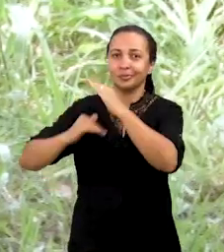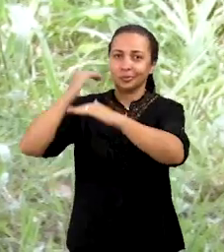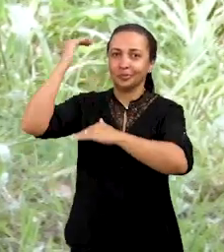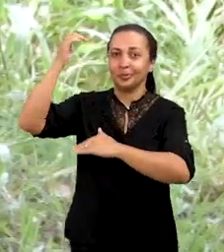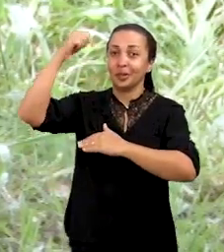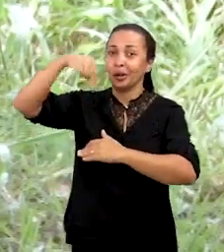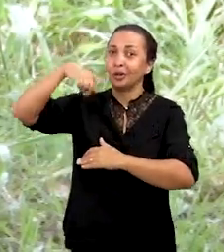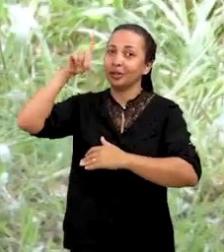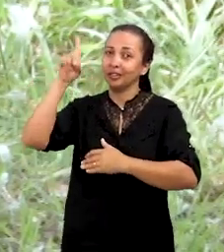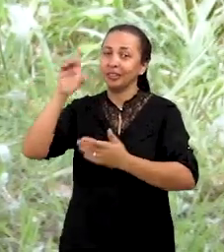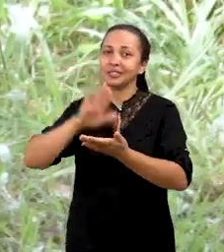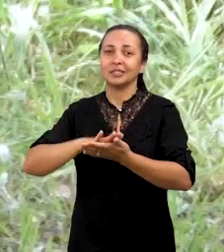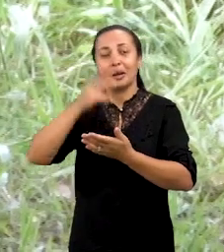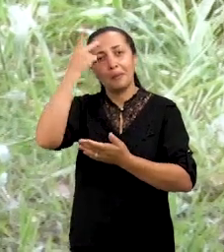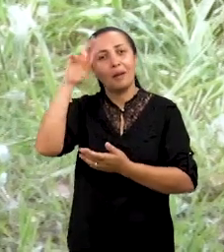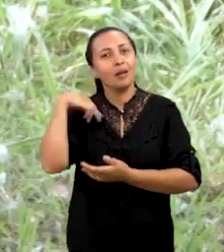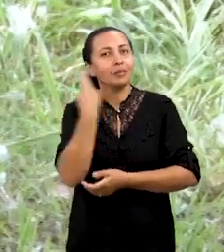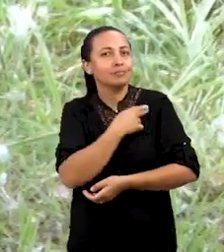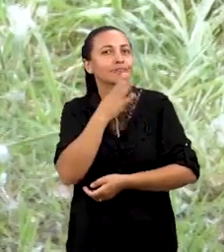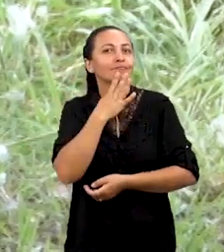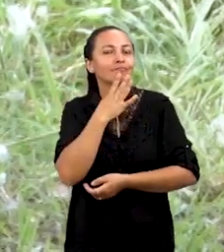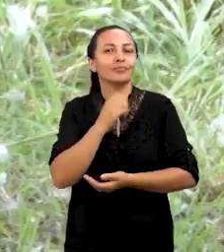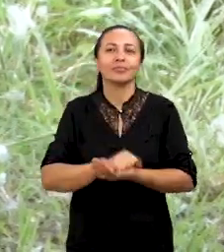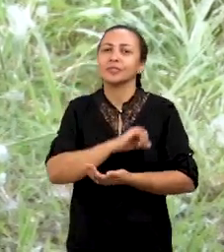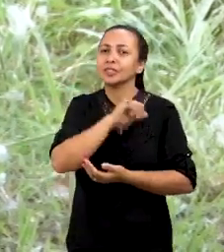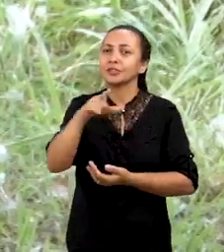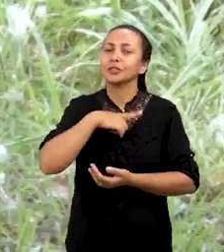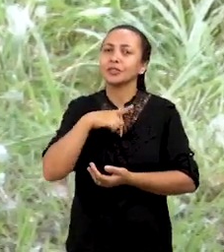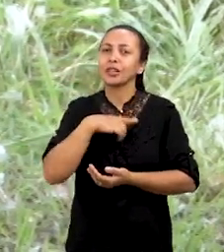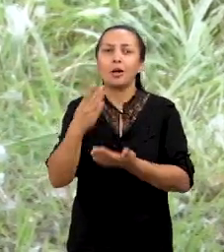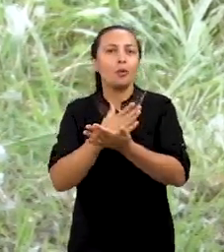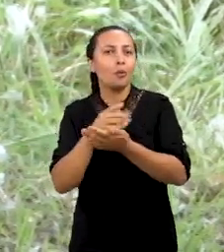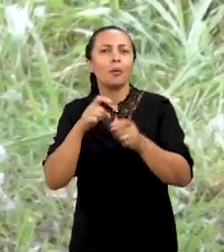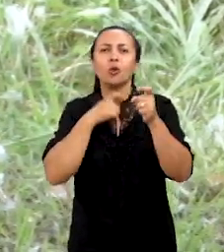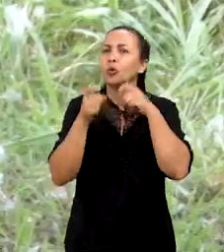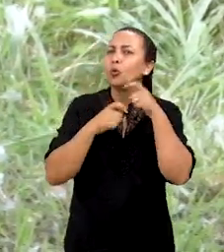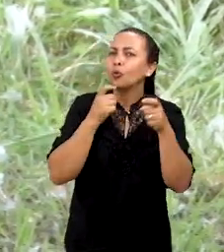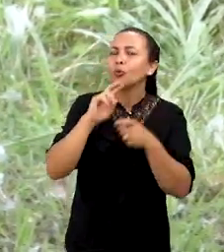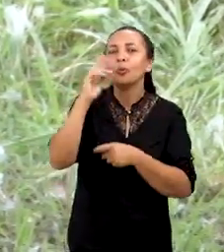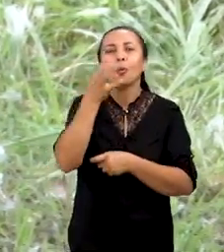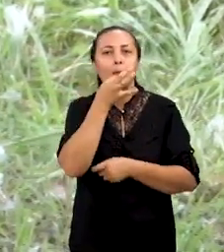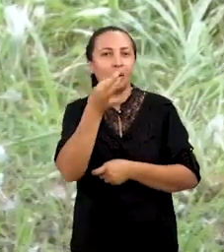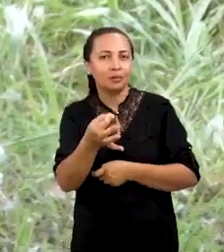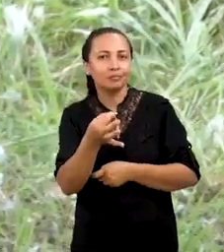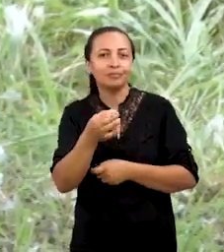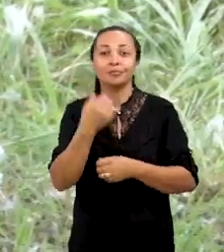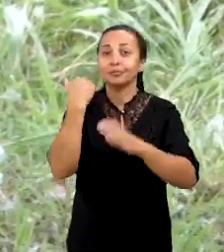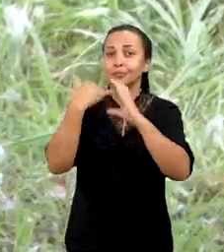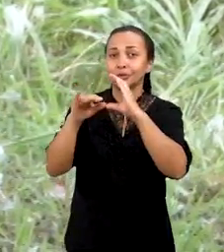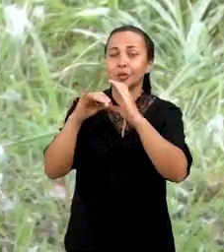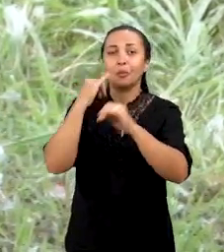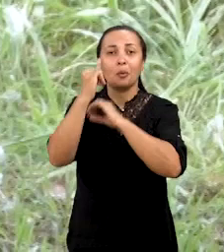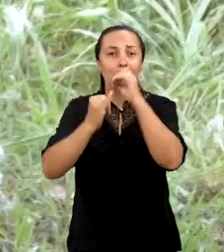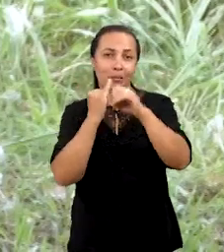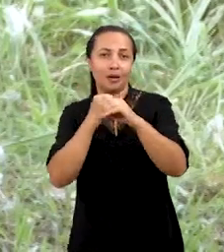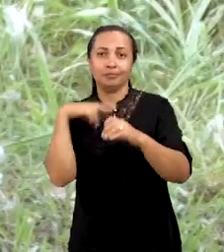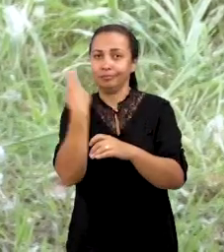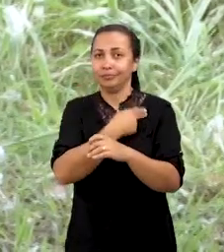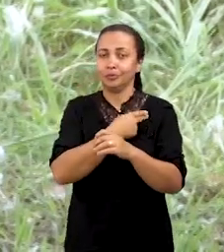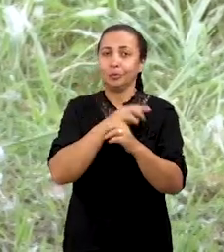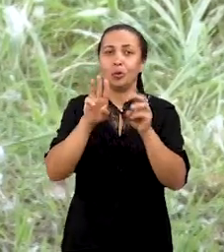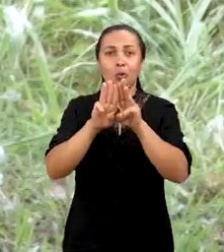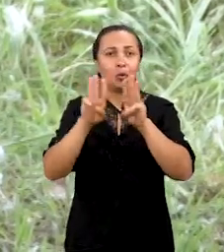superior do Nordeste para a gente conhecer. E se você tem alguma dúvida ou sugestão, envie para o nosso e-mail